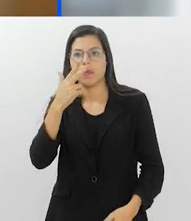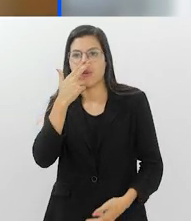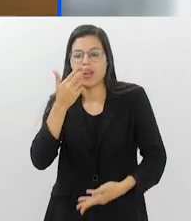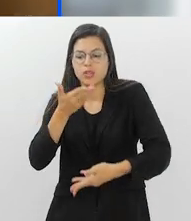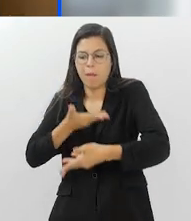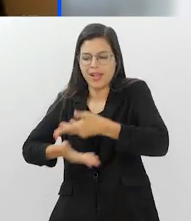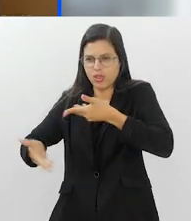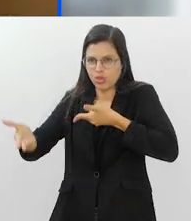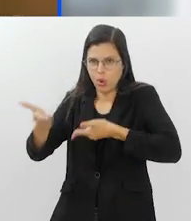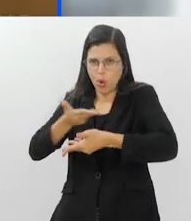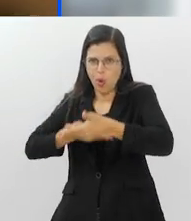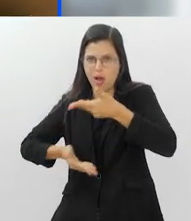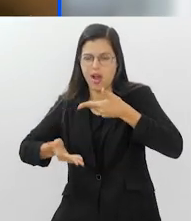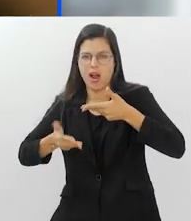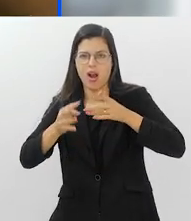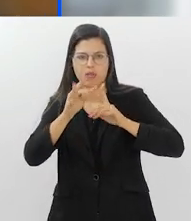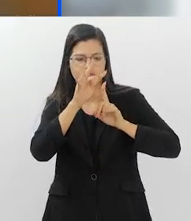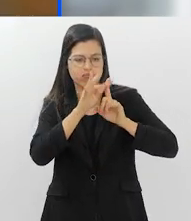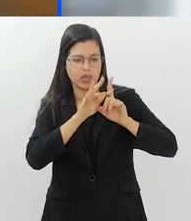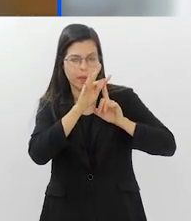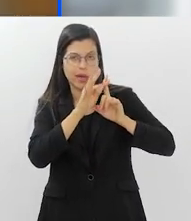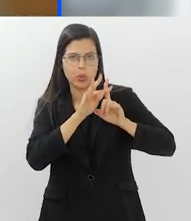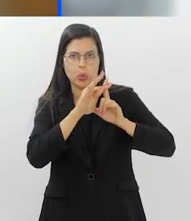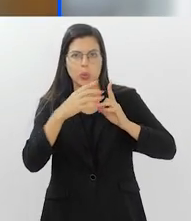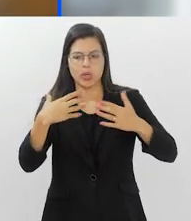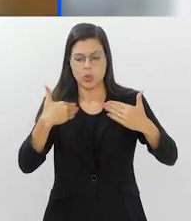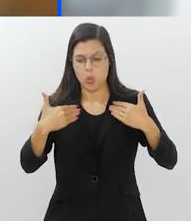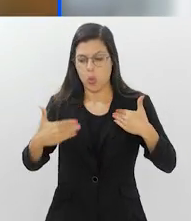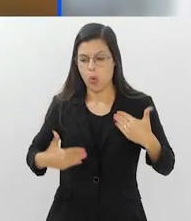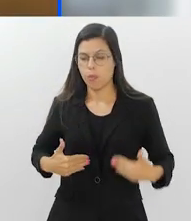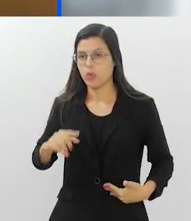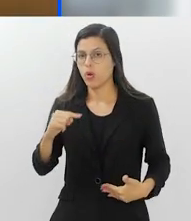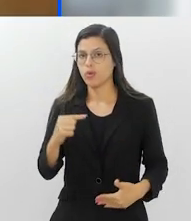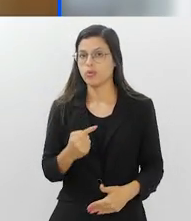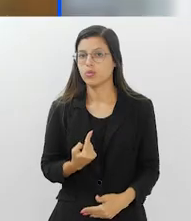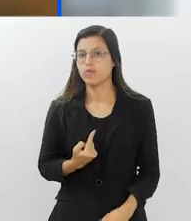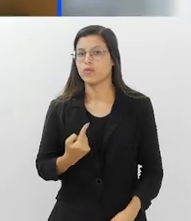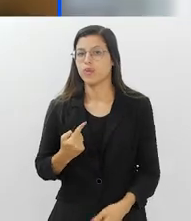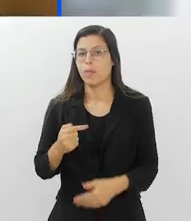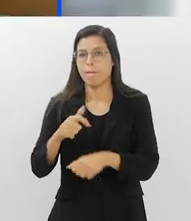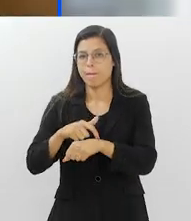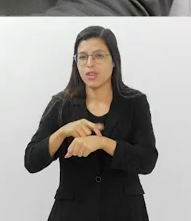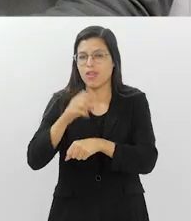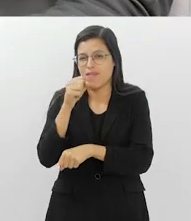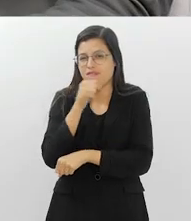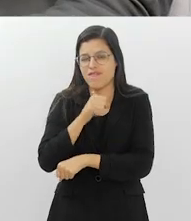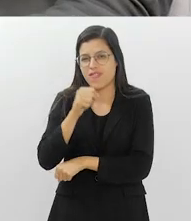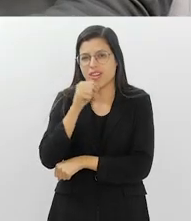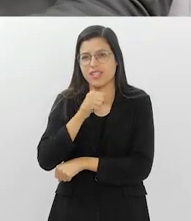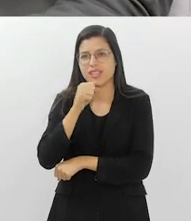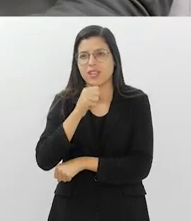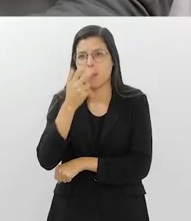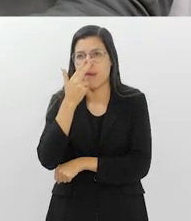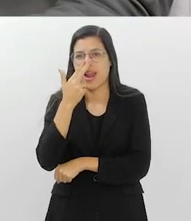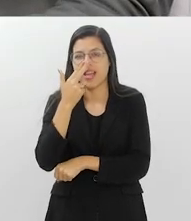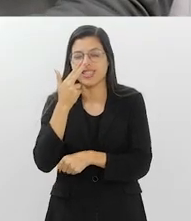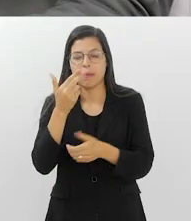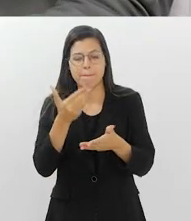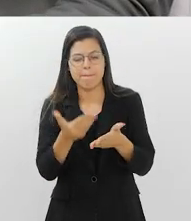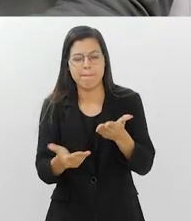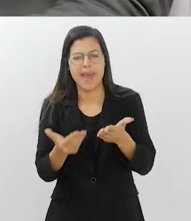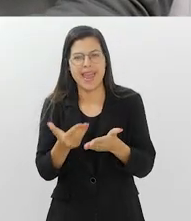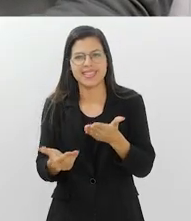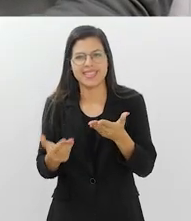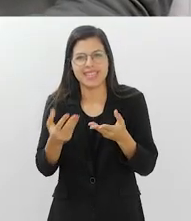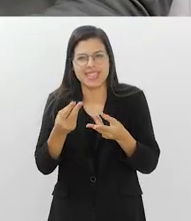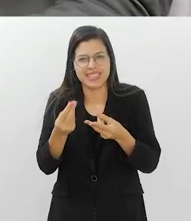troca, né? Entre o nosso corpo e a temperatura externa. E quando a gente vai envelhecendo, a gente vai perdendo essa sensibilidade,